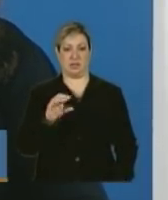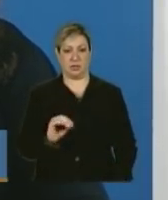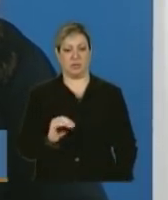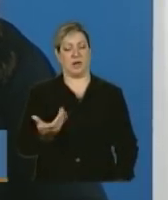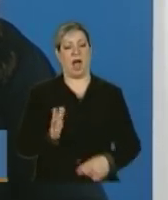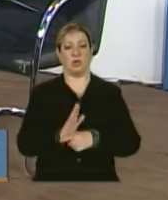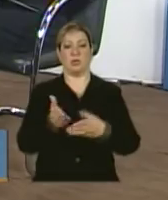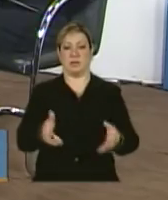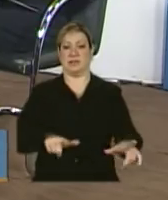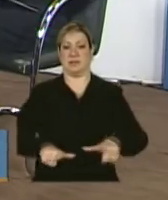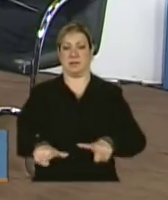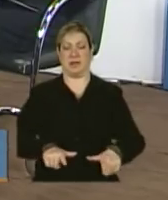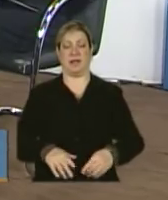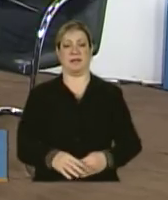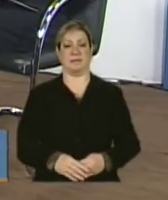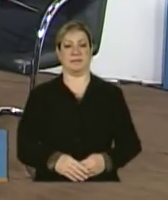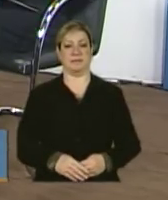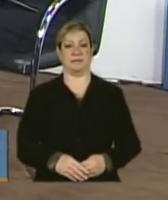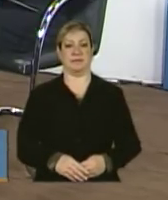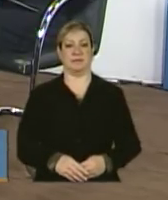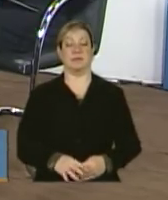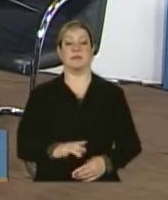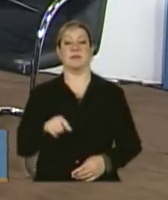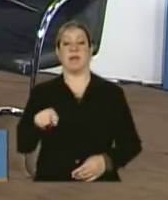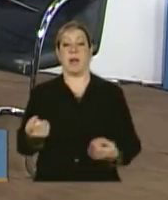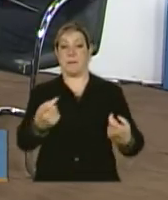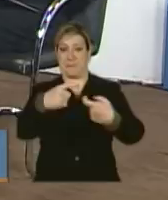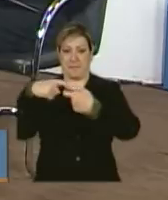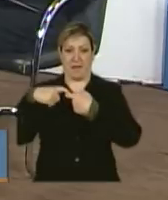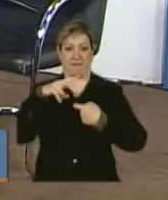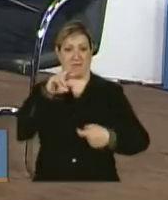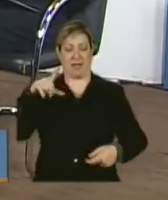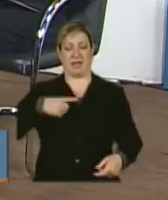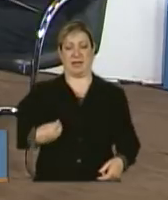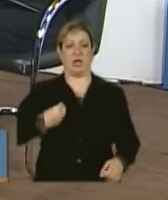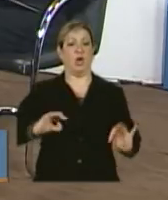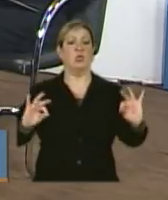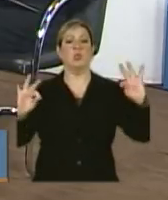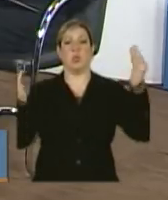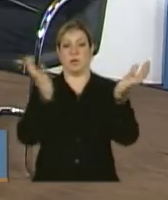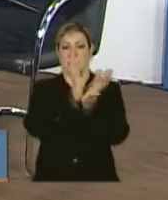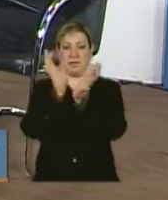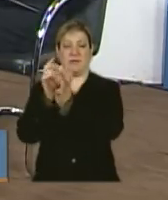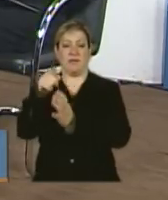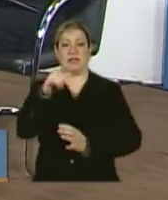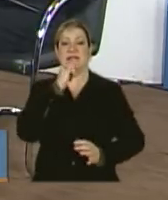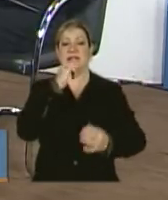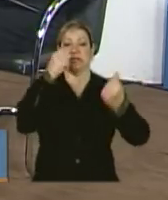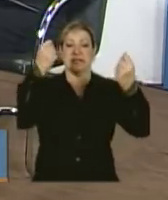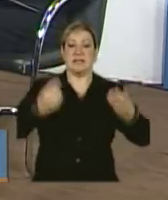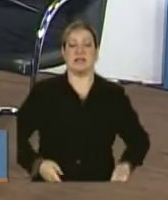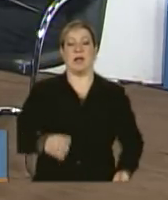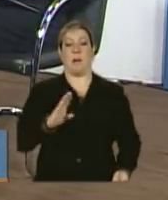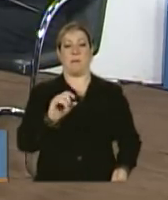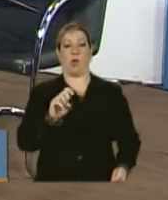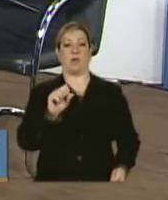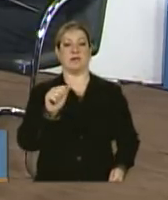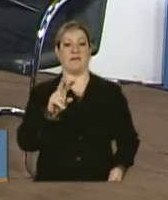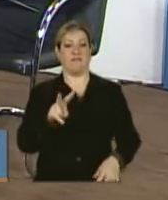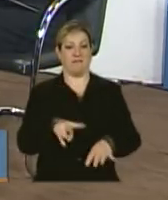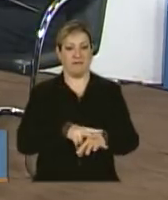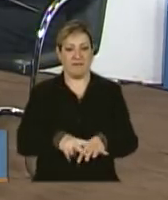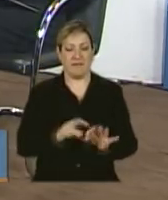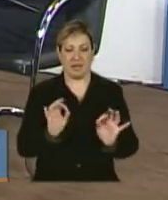ação. Essa parceria vai acontecer em todas as esferas, porque o exemplo que você deu do Bolsa Verde, por exemplo, é desenvolvimento